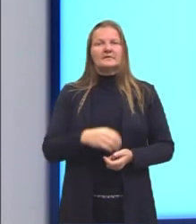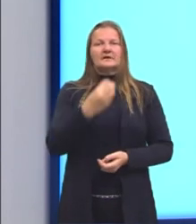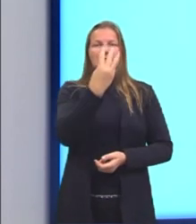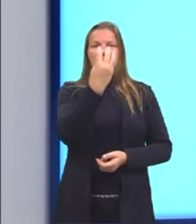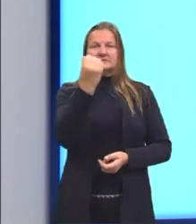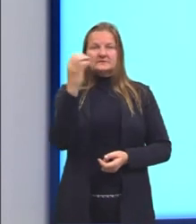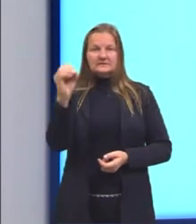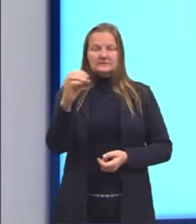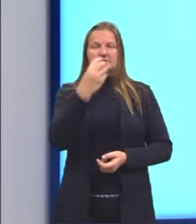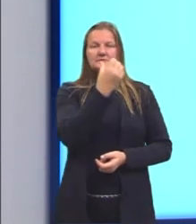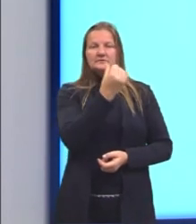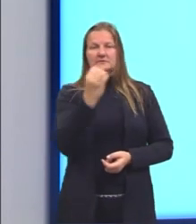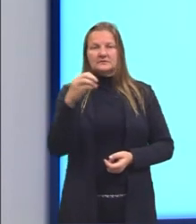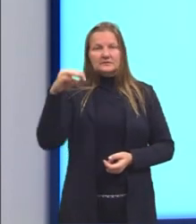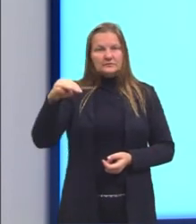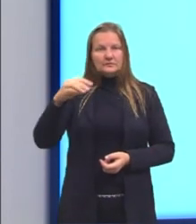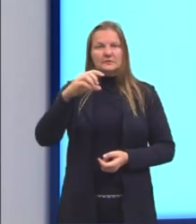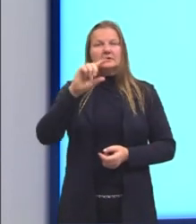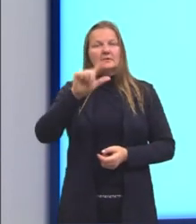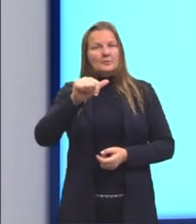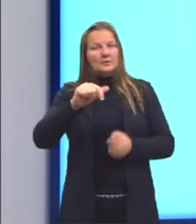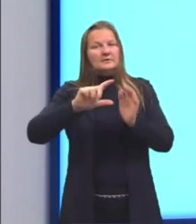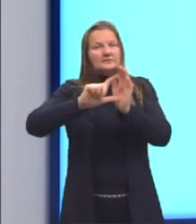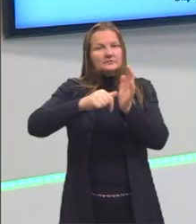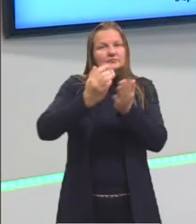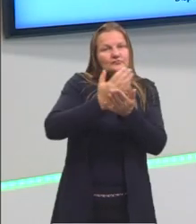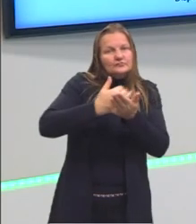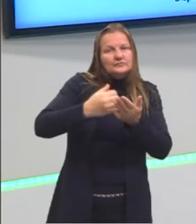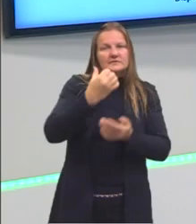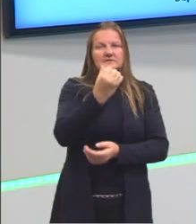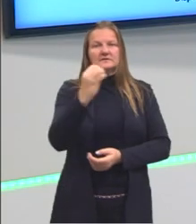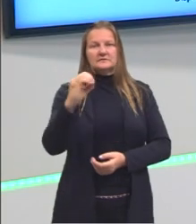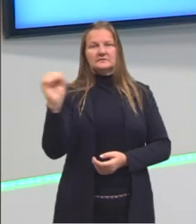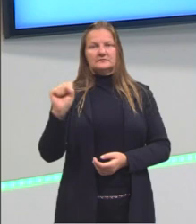60 minutos, e por sua vez em 60 segundos.